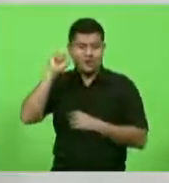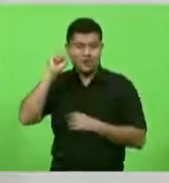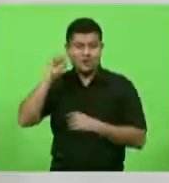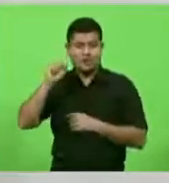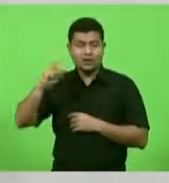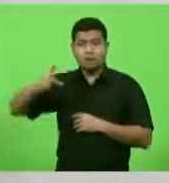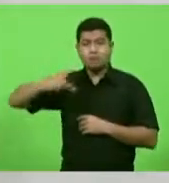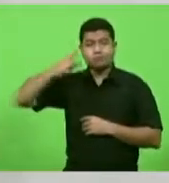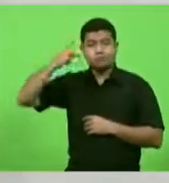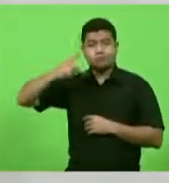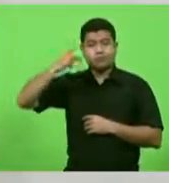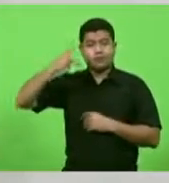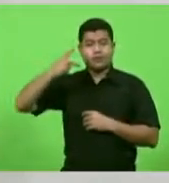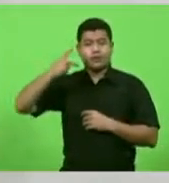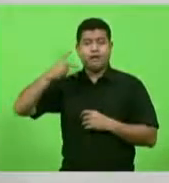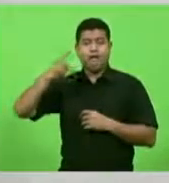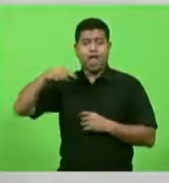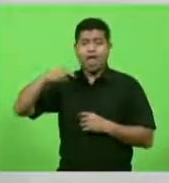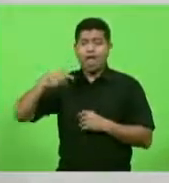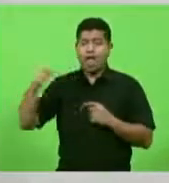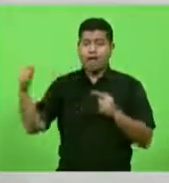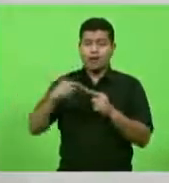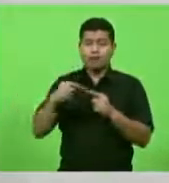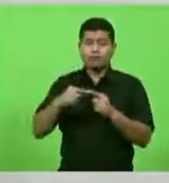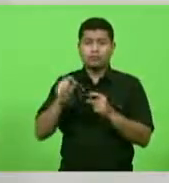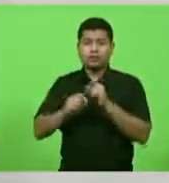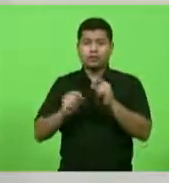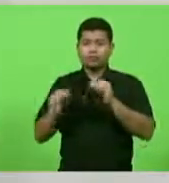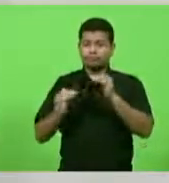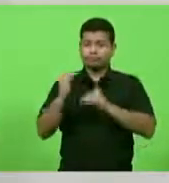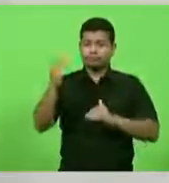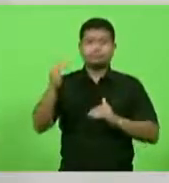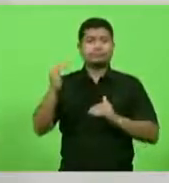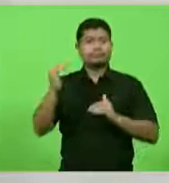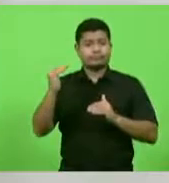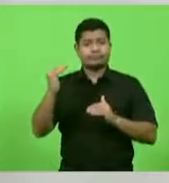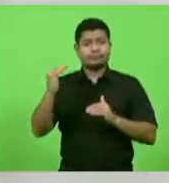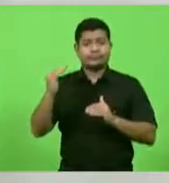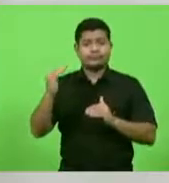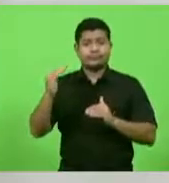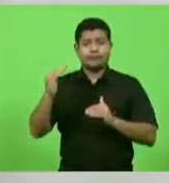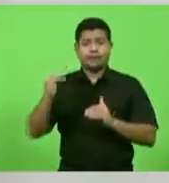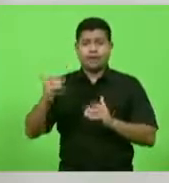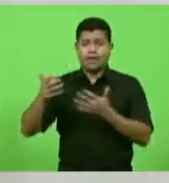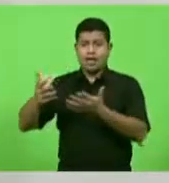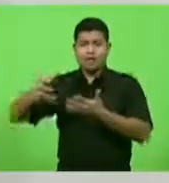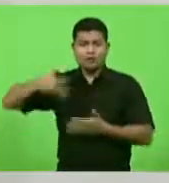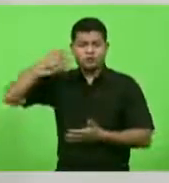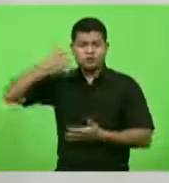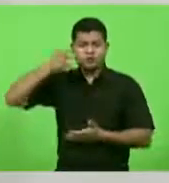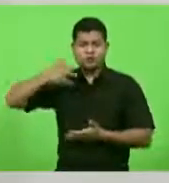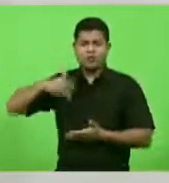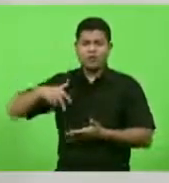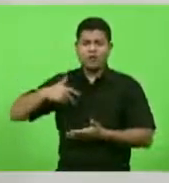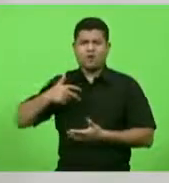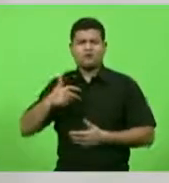vezes, é marcada pela divergência, pelo discurso inflamado e